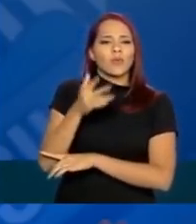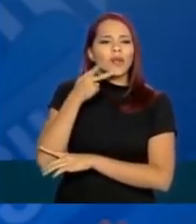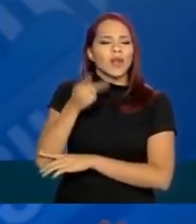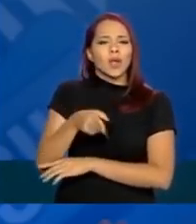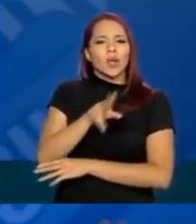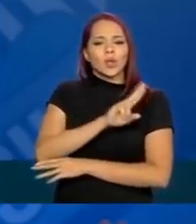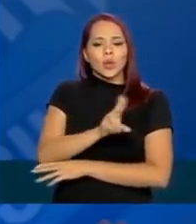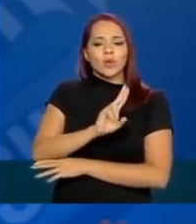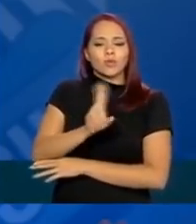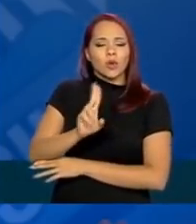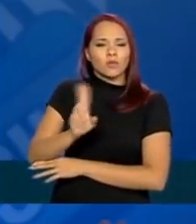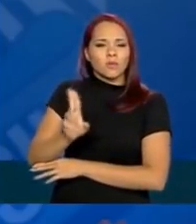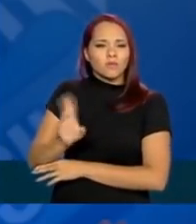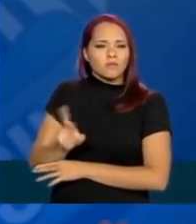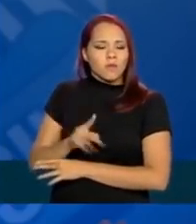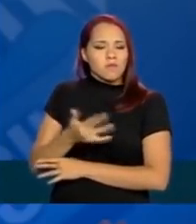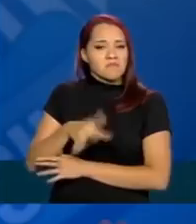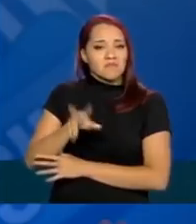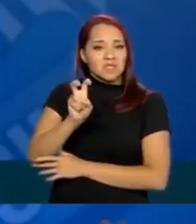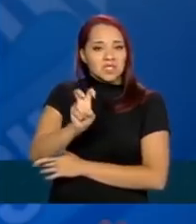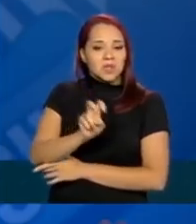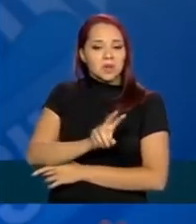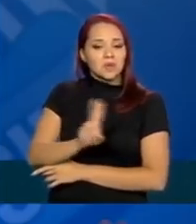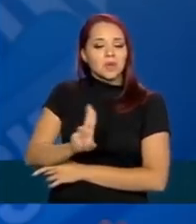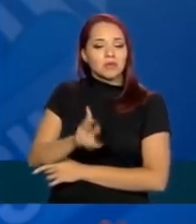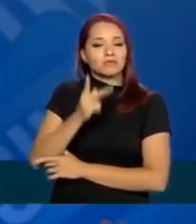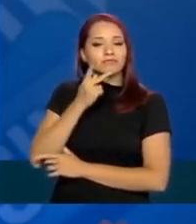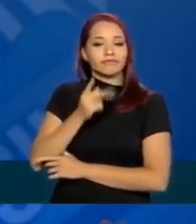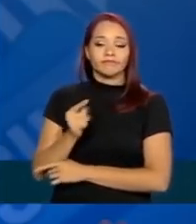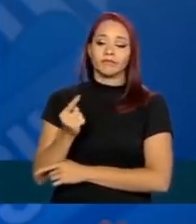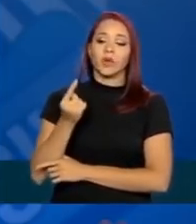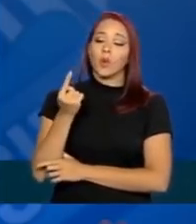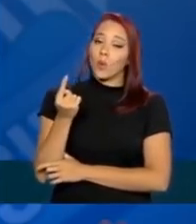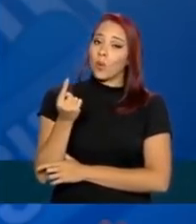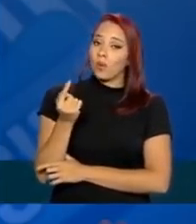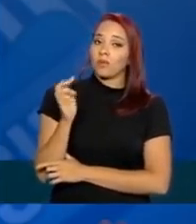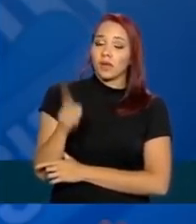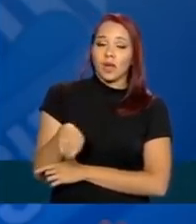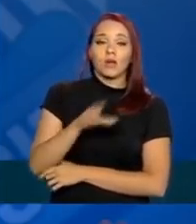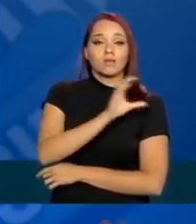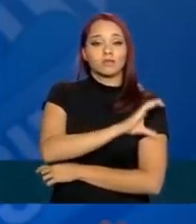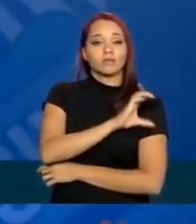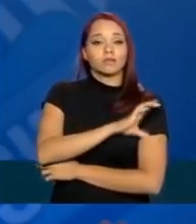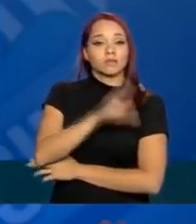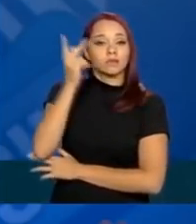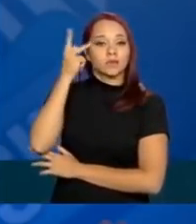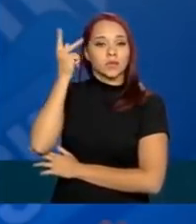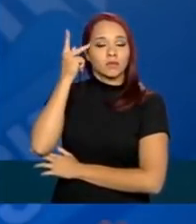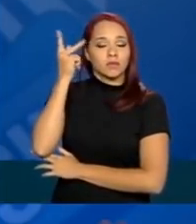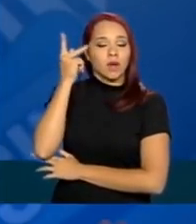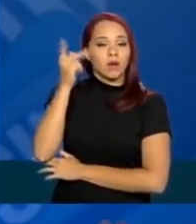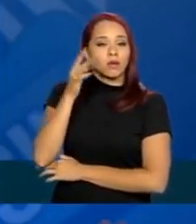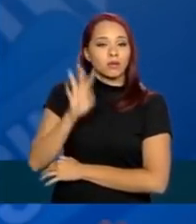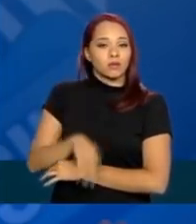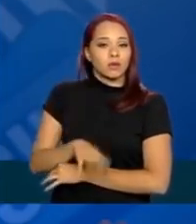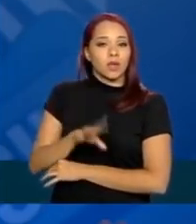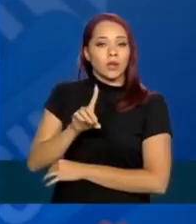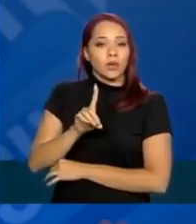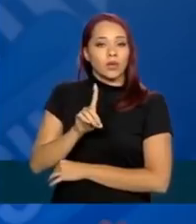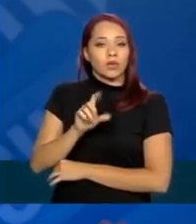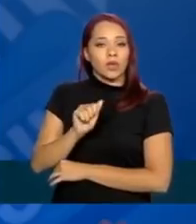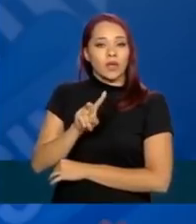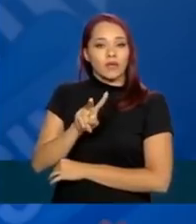o nome de todos aqui, cinco ou seis especialistas. Um deles, o coordenador de São Paulo, infectologista Davi Uip.